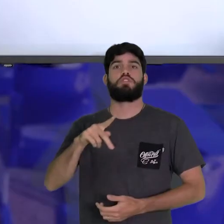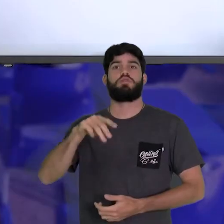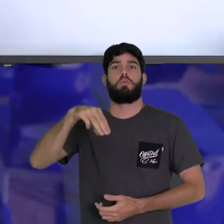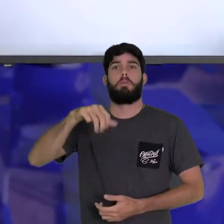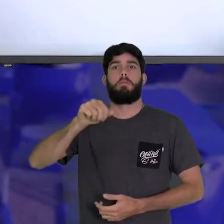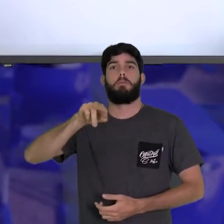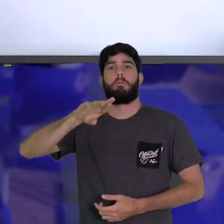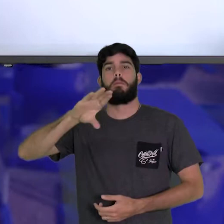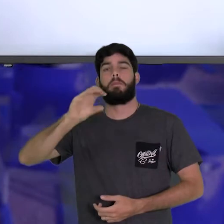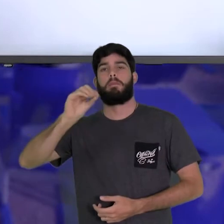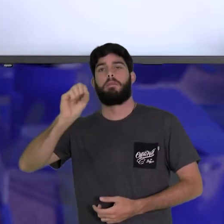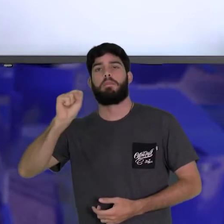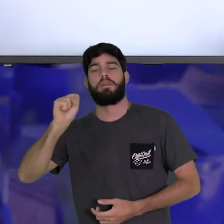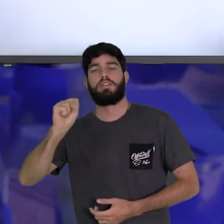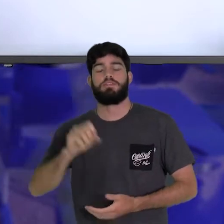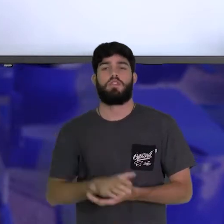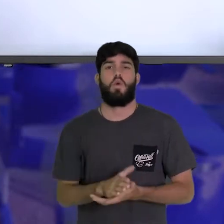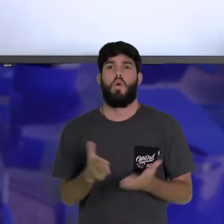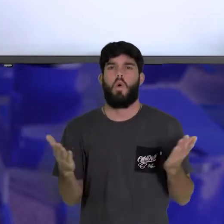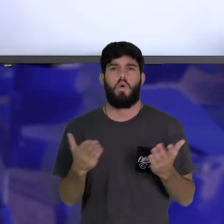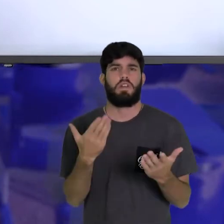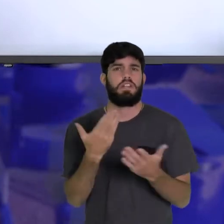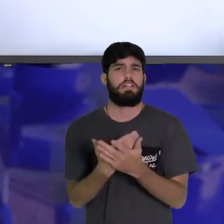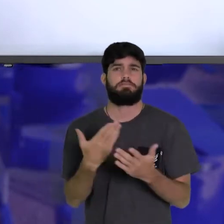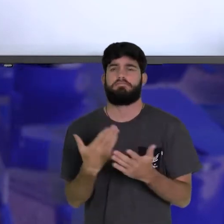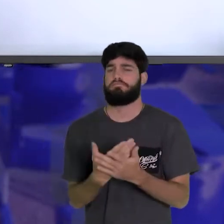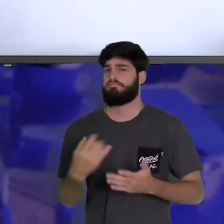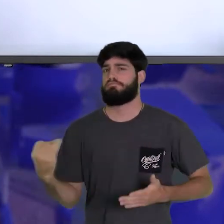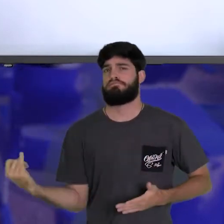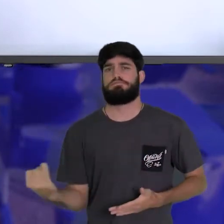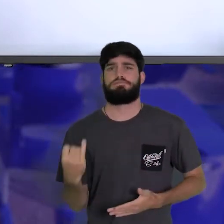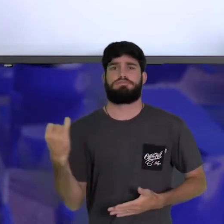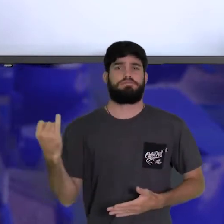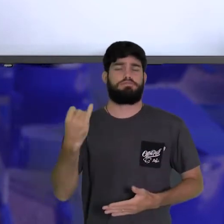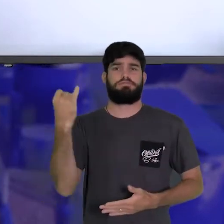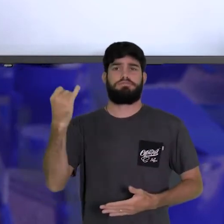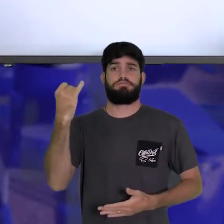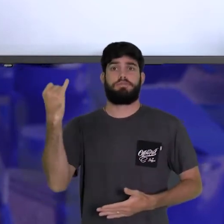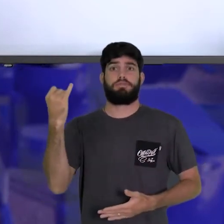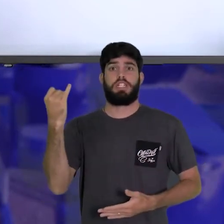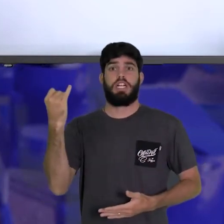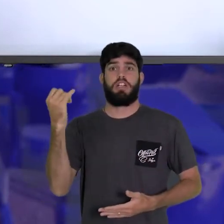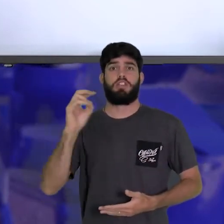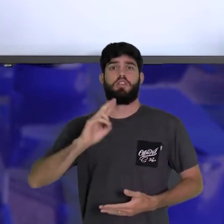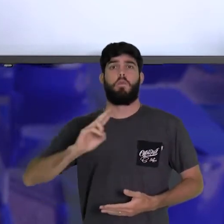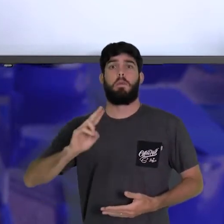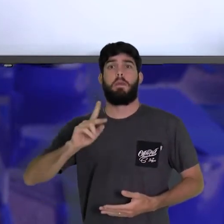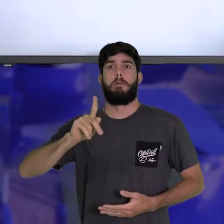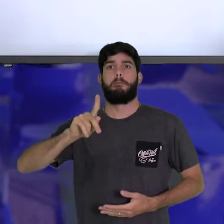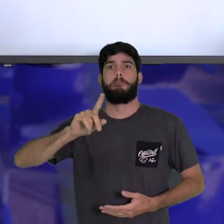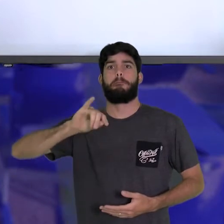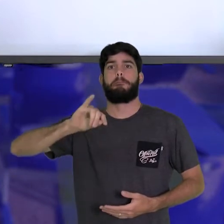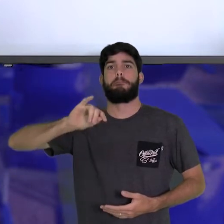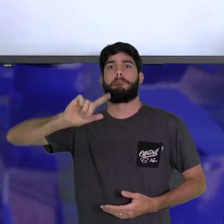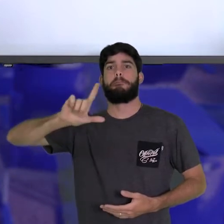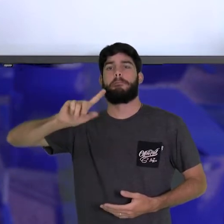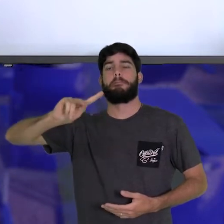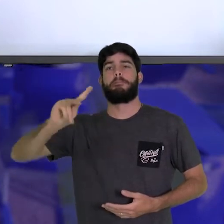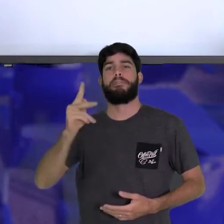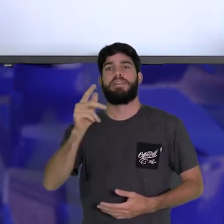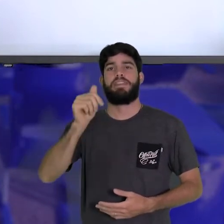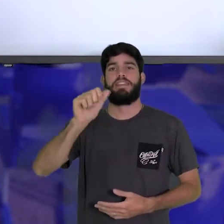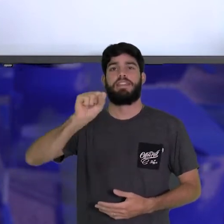para uma aula extremamente relevante chamada Pilhas. Uma aula